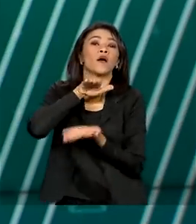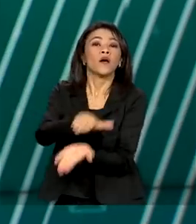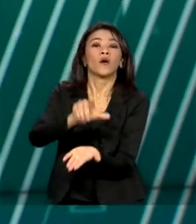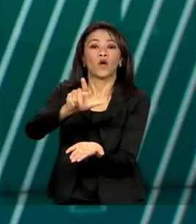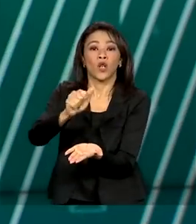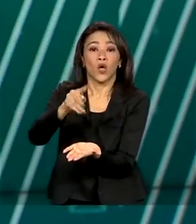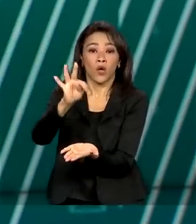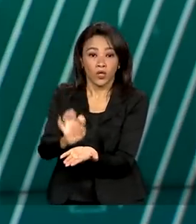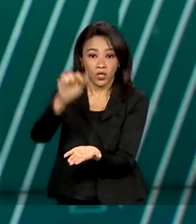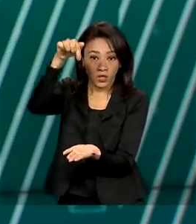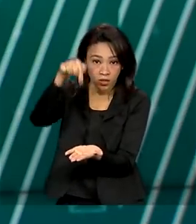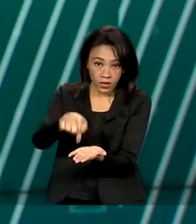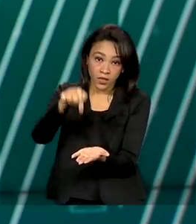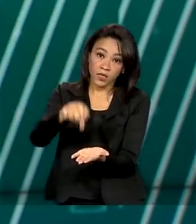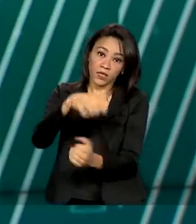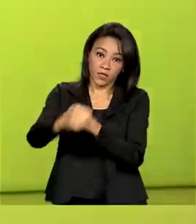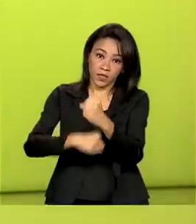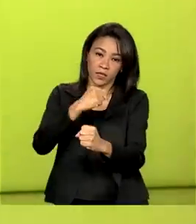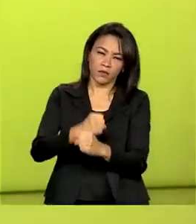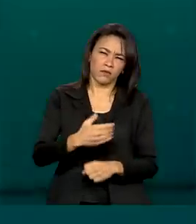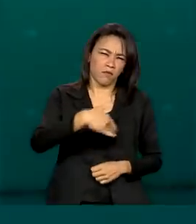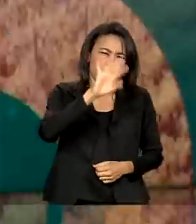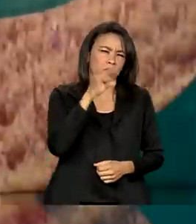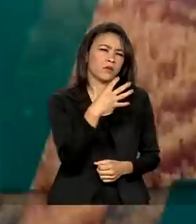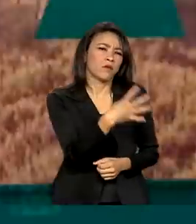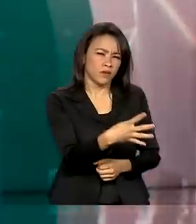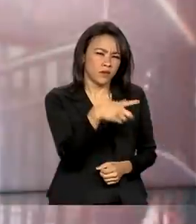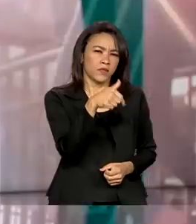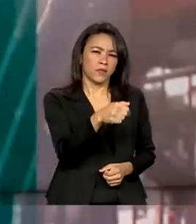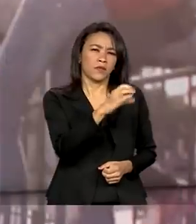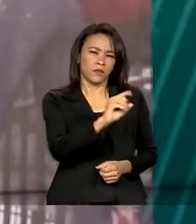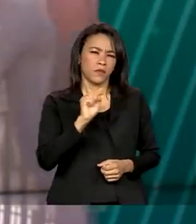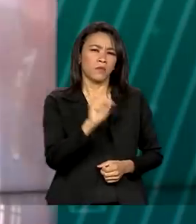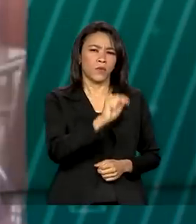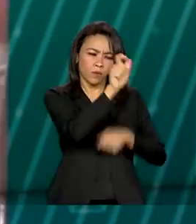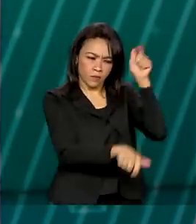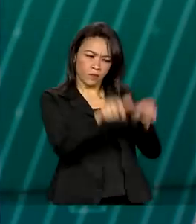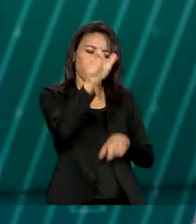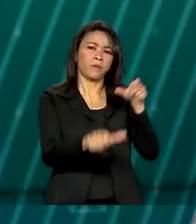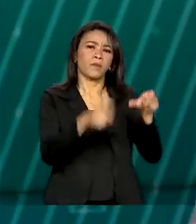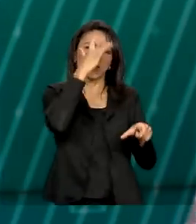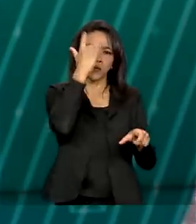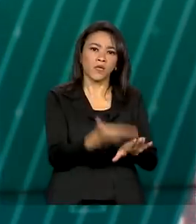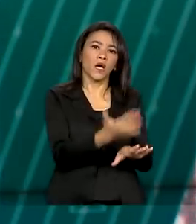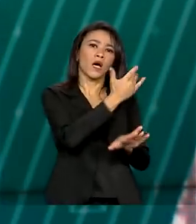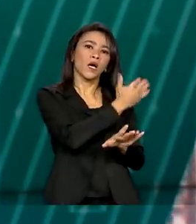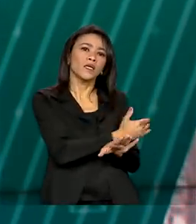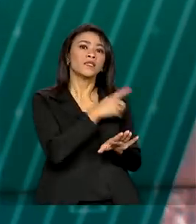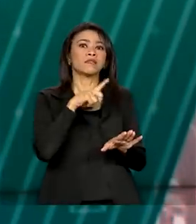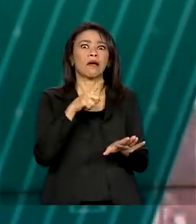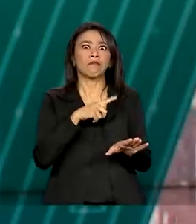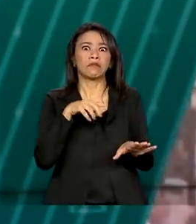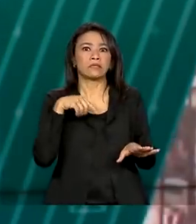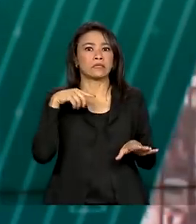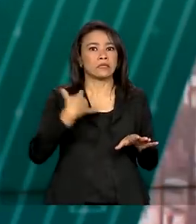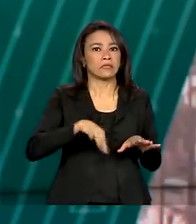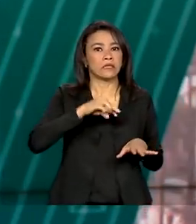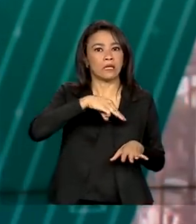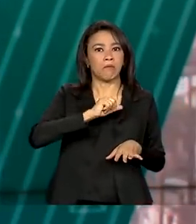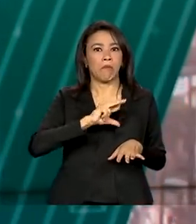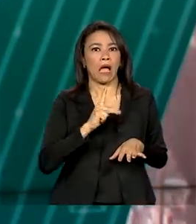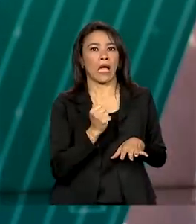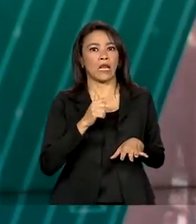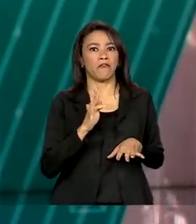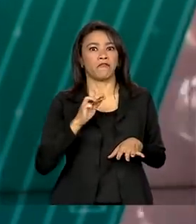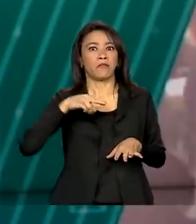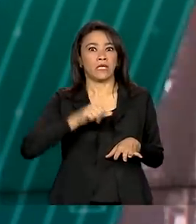2022. São mais de 470 mil contribuintes que haviam caído na malha fina e acertaram as contas